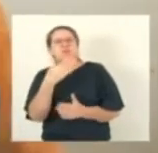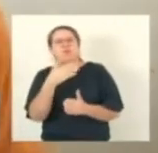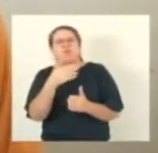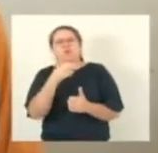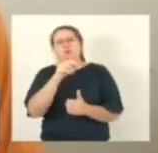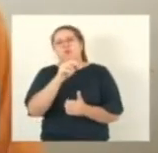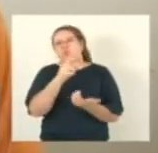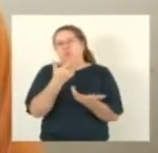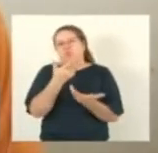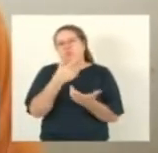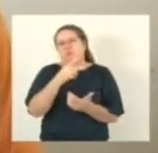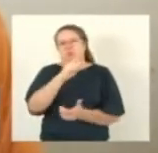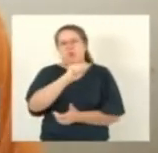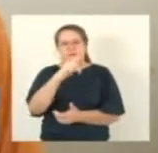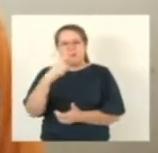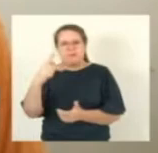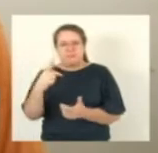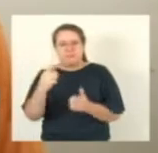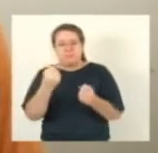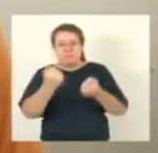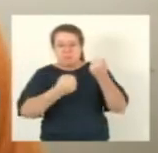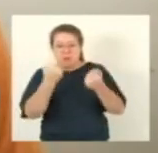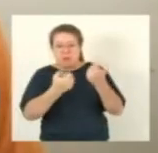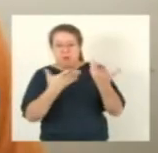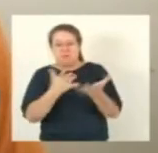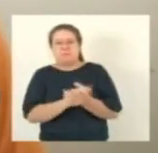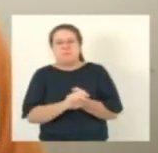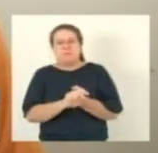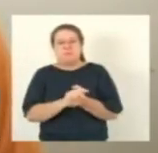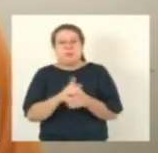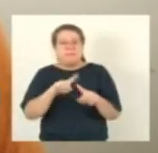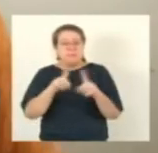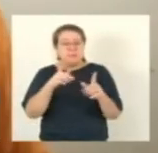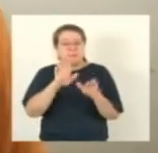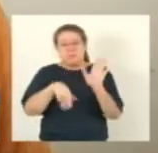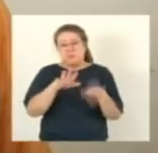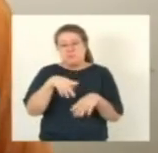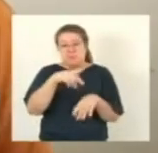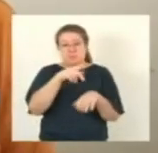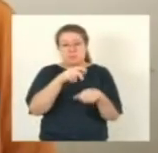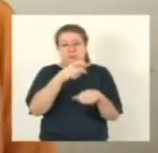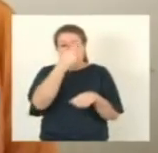objetivo dessa matéria que resolve um dos problemas é com relação